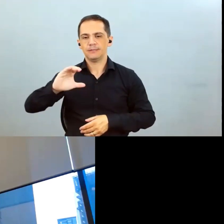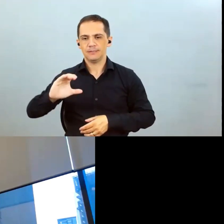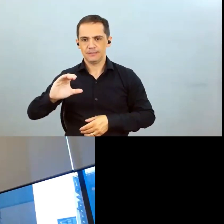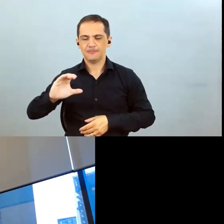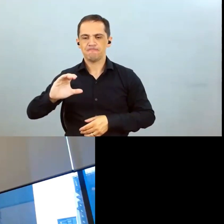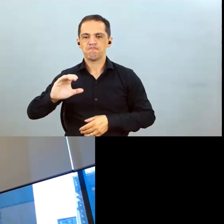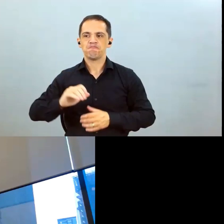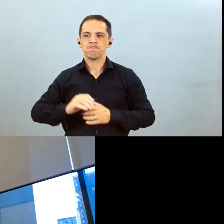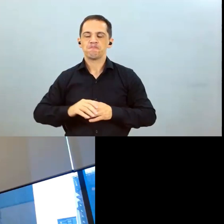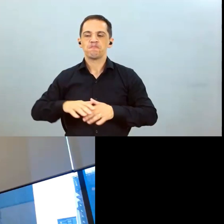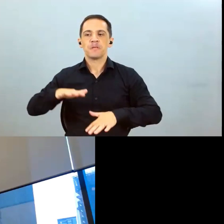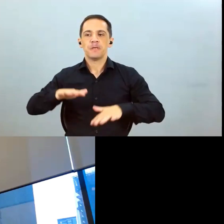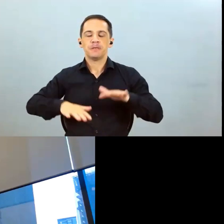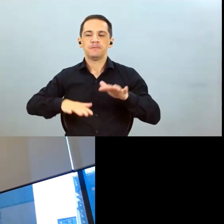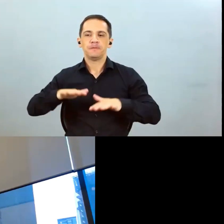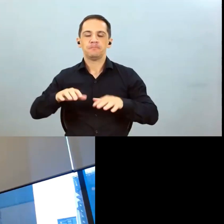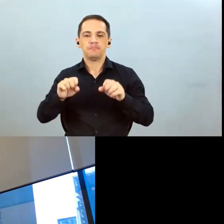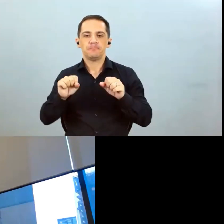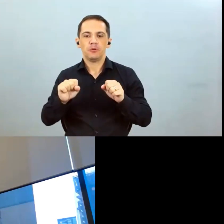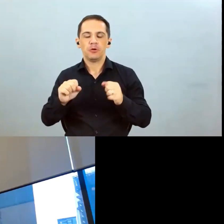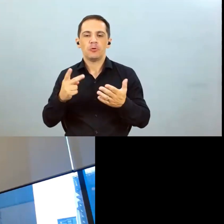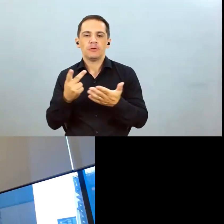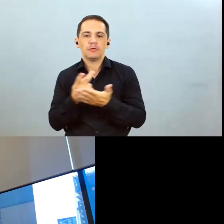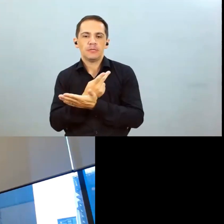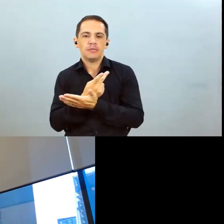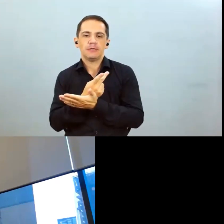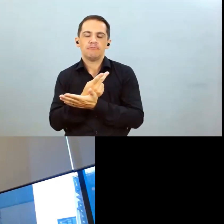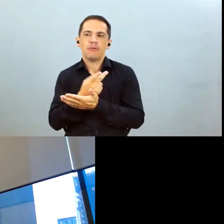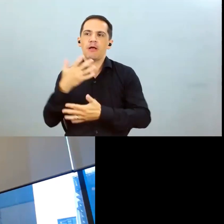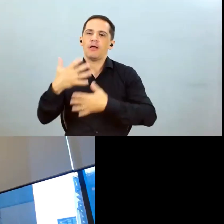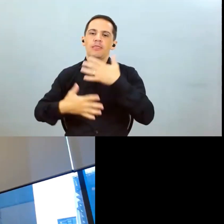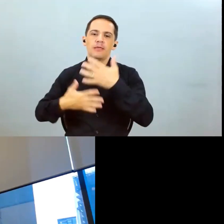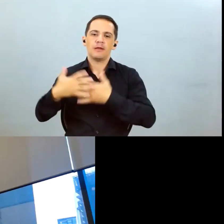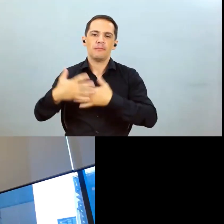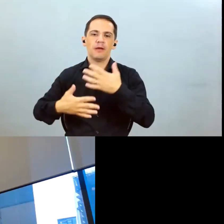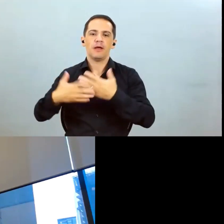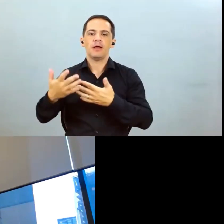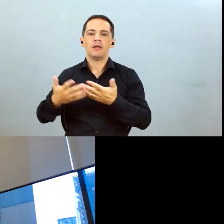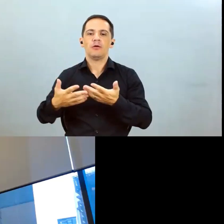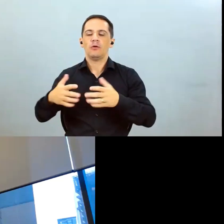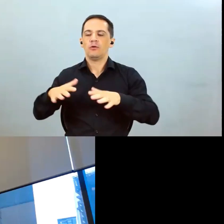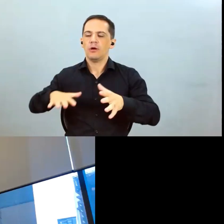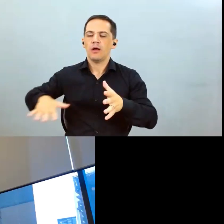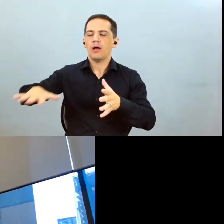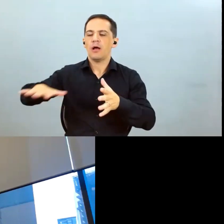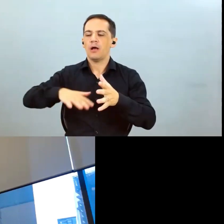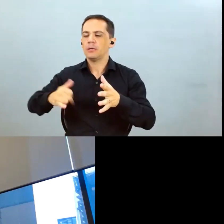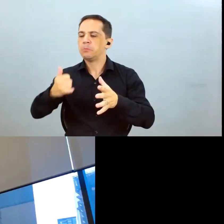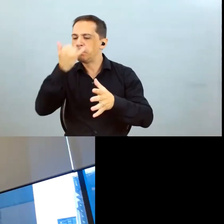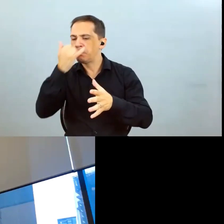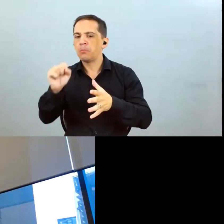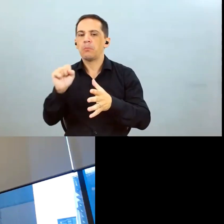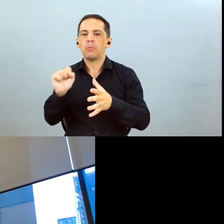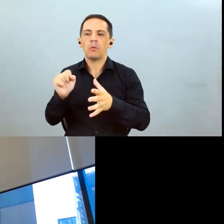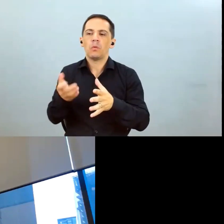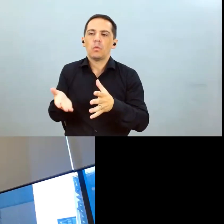favoráveis condições de El Ninho ou percentual da área ou que tipo de produção o que a gente poderia trabalhar em